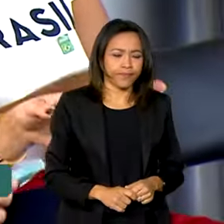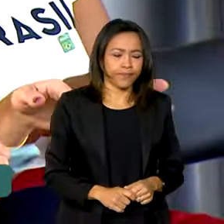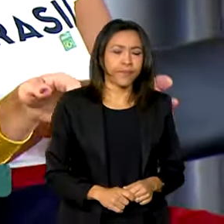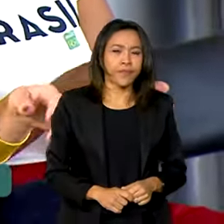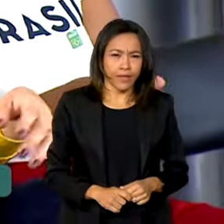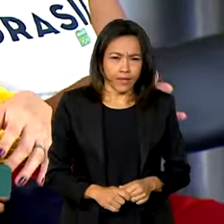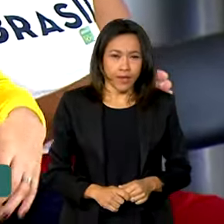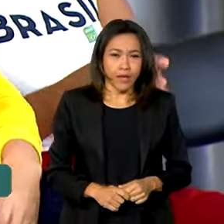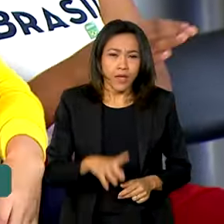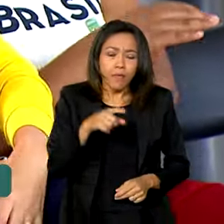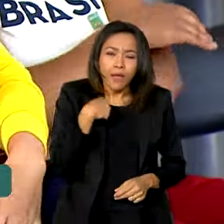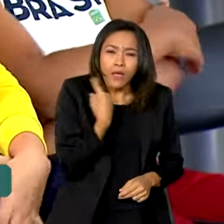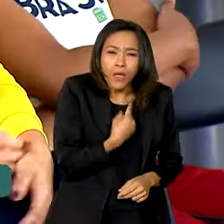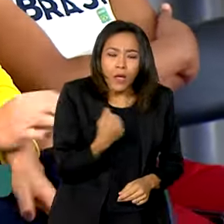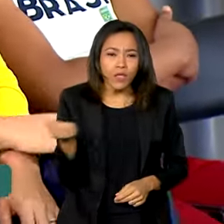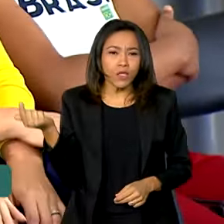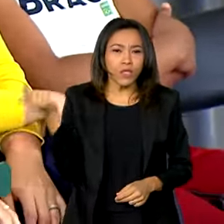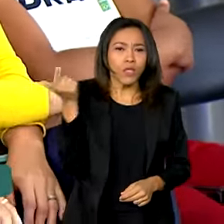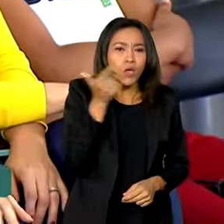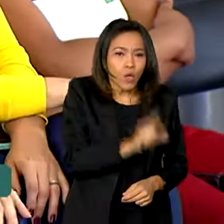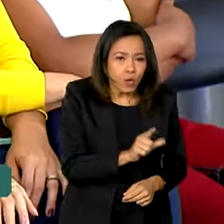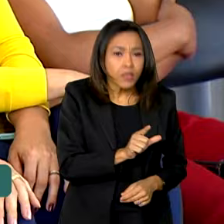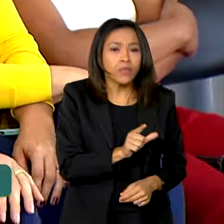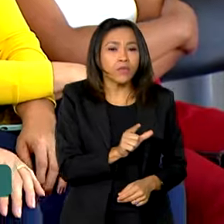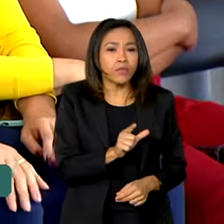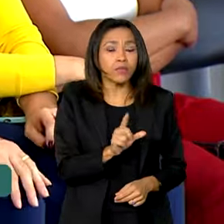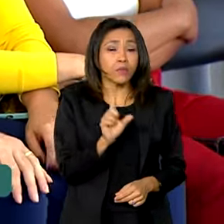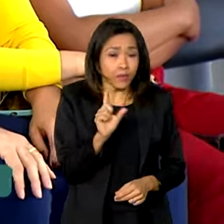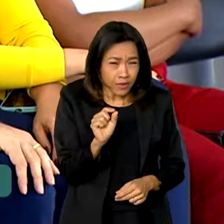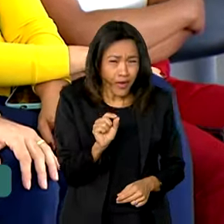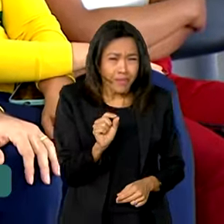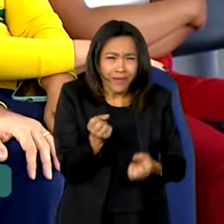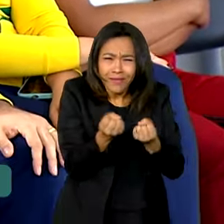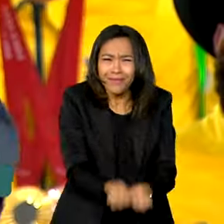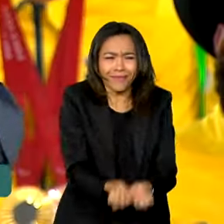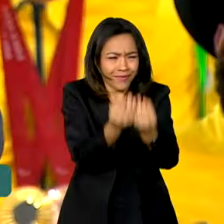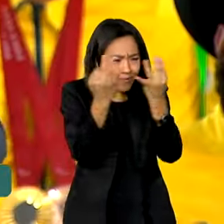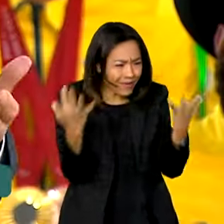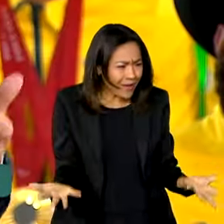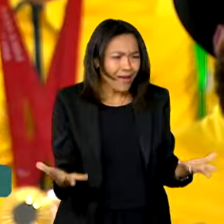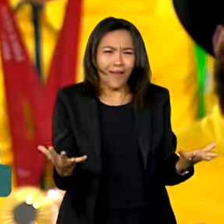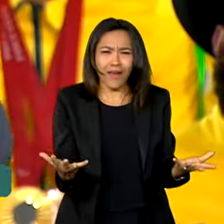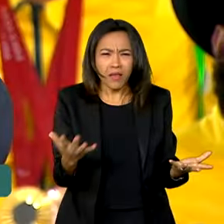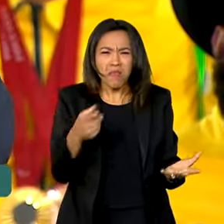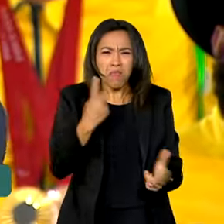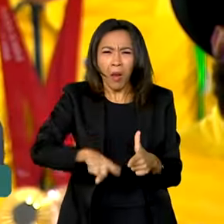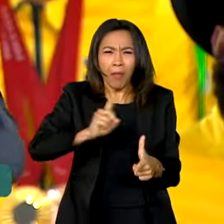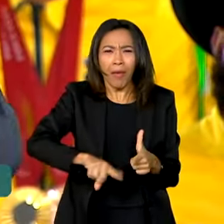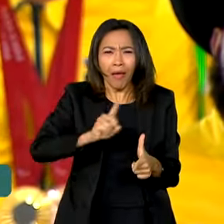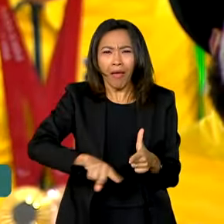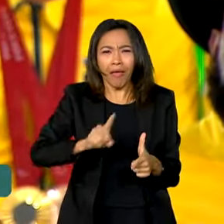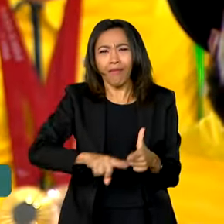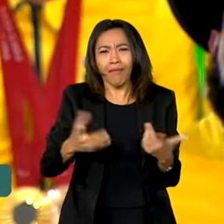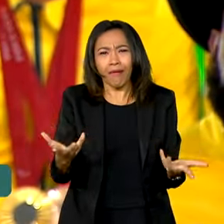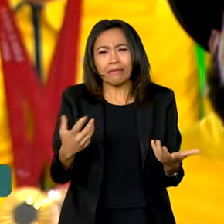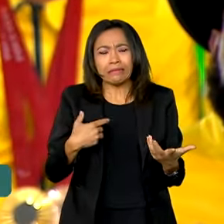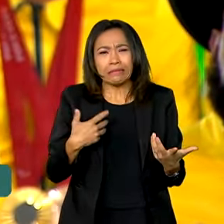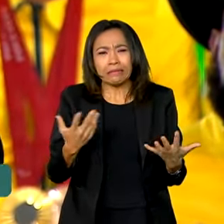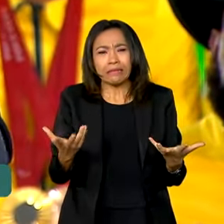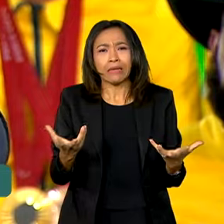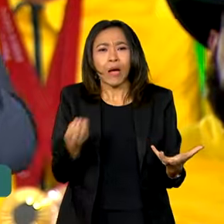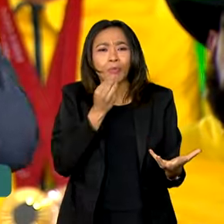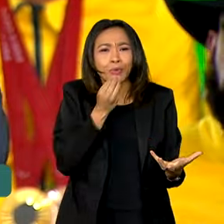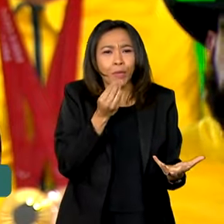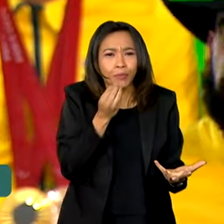E para que a gente possa colocar, sabe, as milhares de pessoas que têm problemas, que gostariam de uma oportunidade,